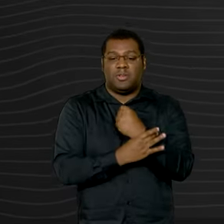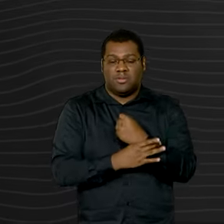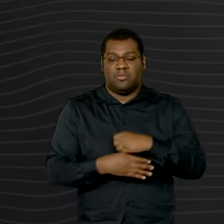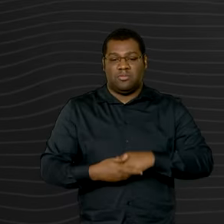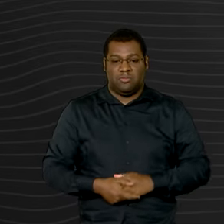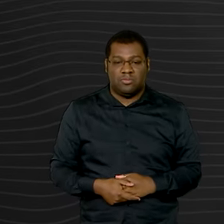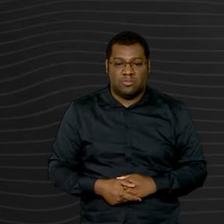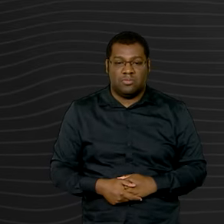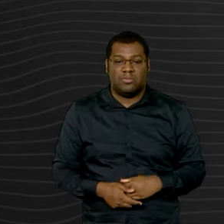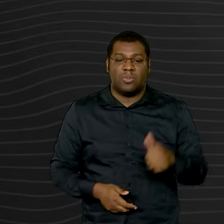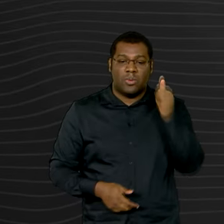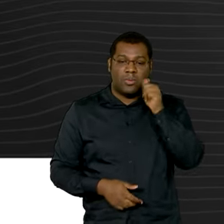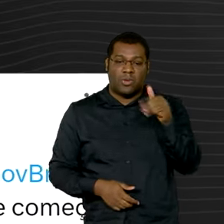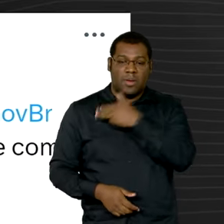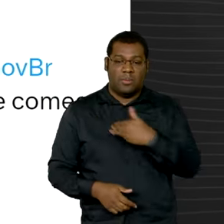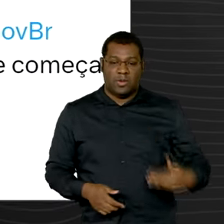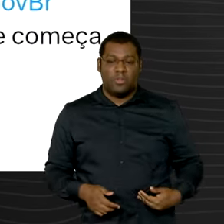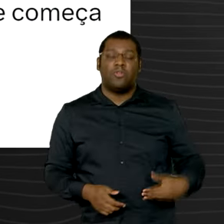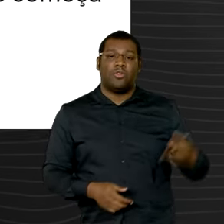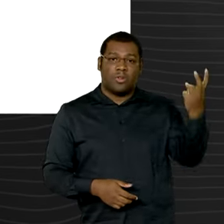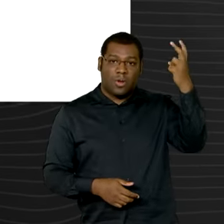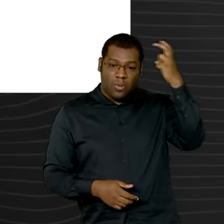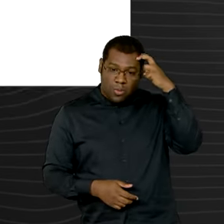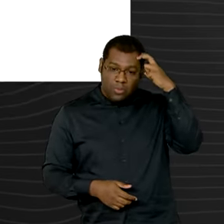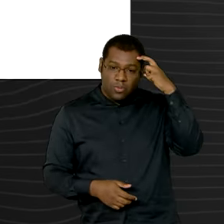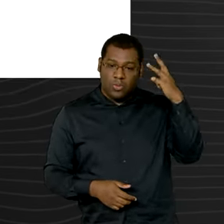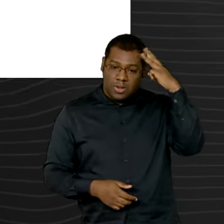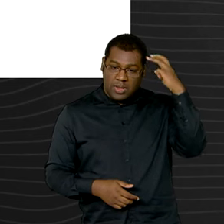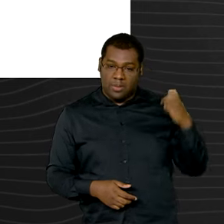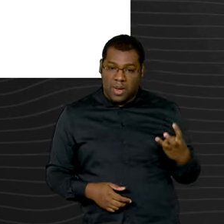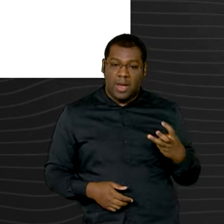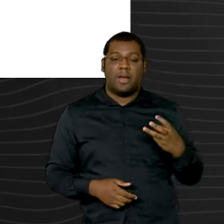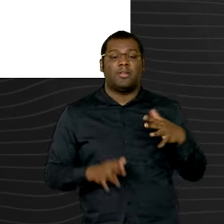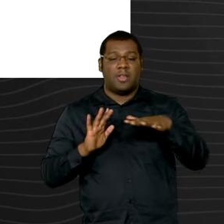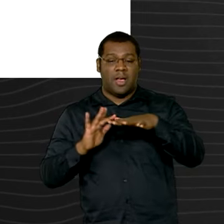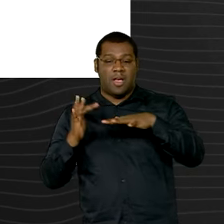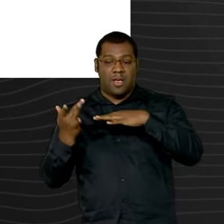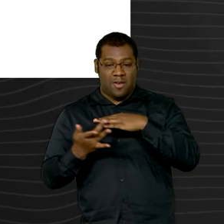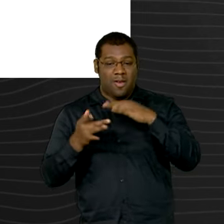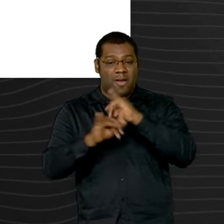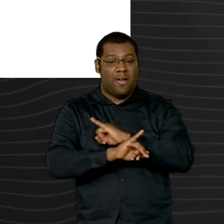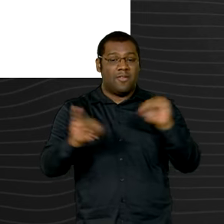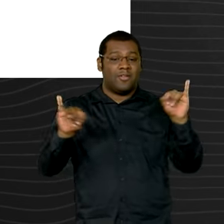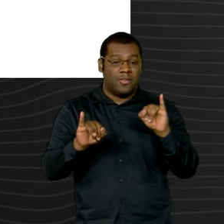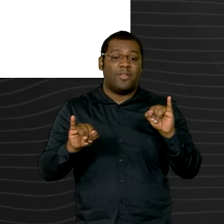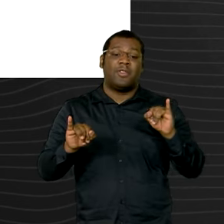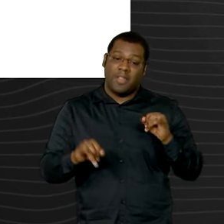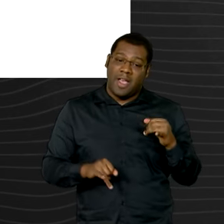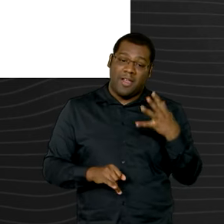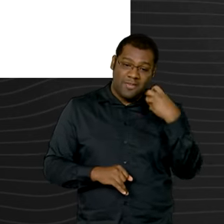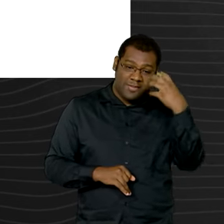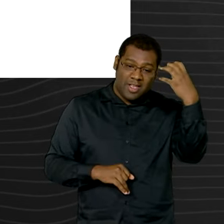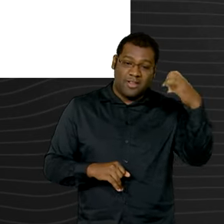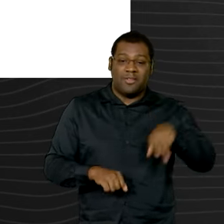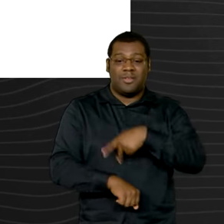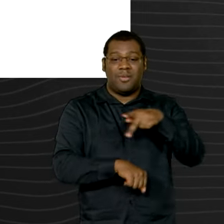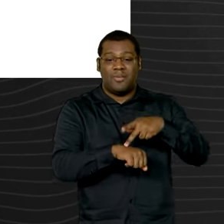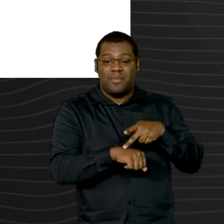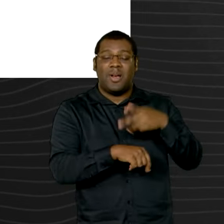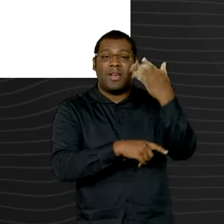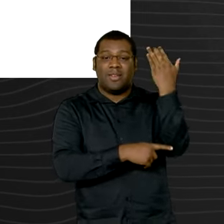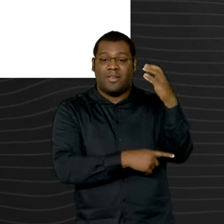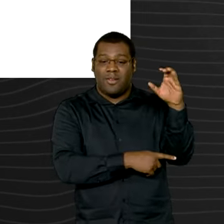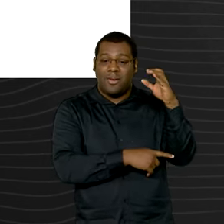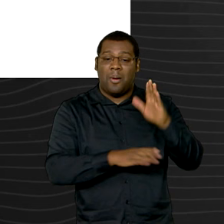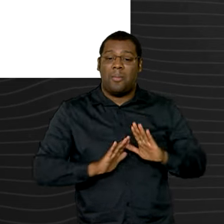Lula. E a ministra da Cultura, Margareth Menezes, postou que já chegou à Colômbia para participar da Feira